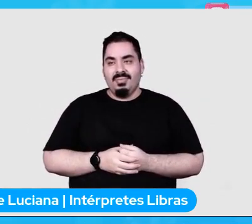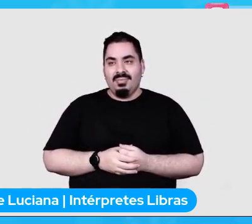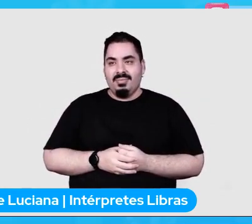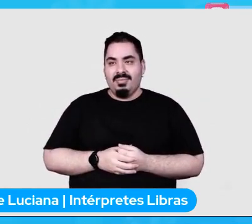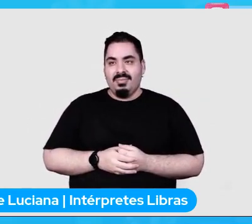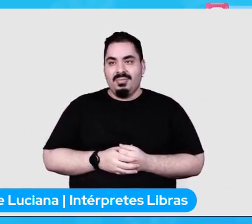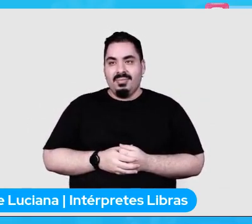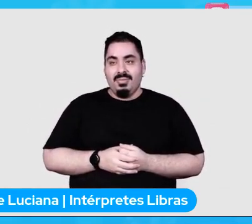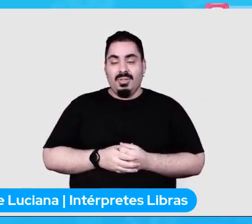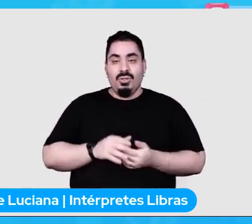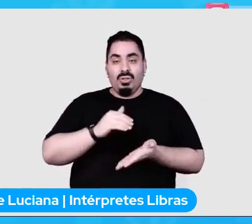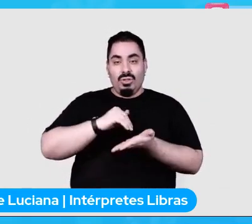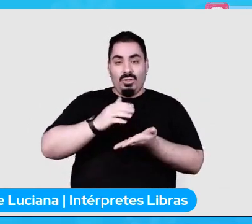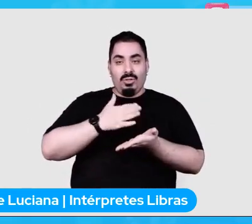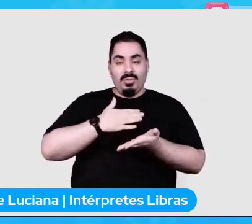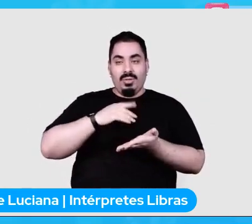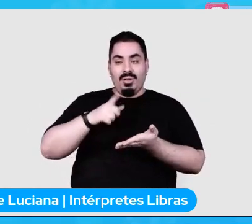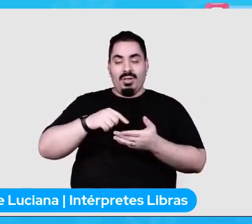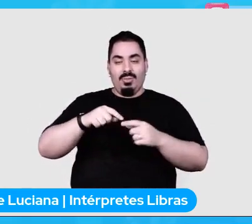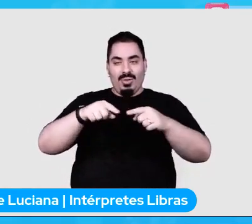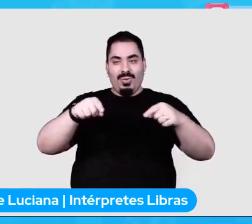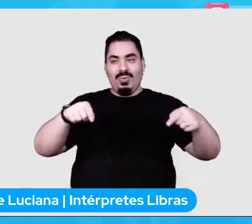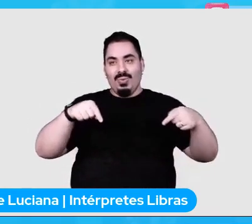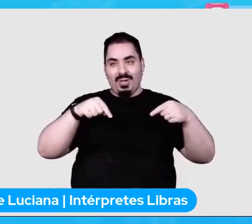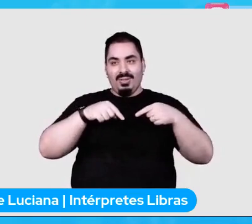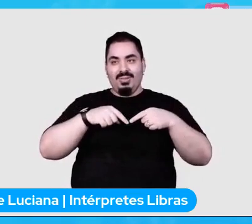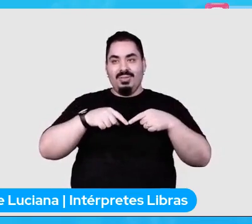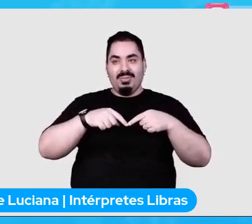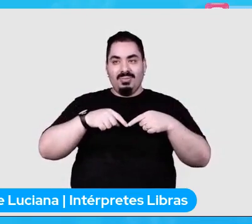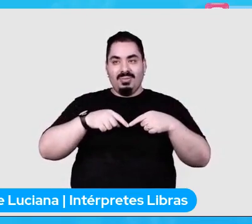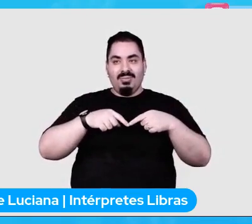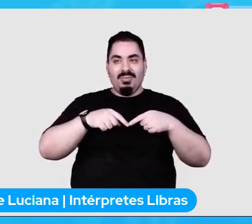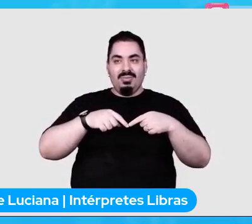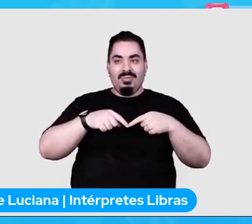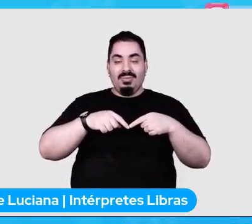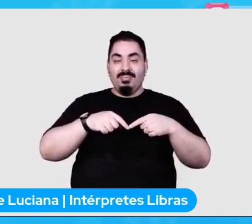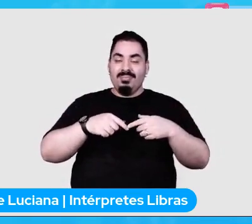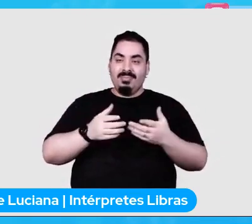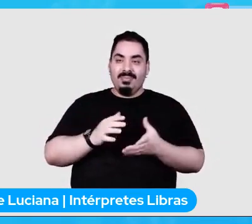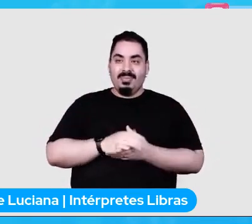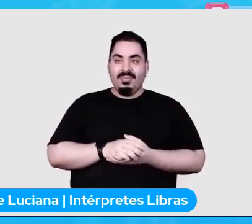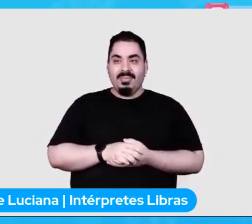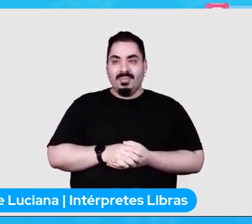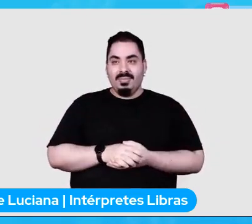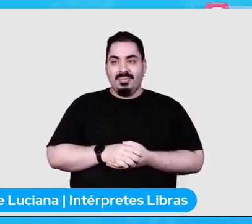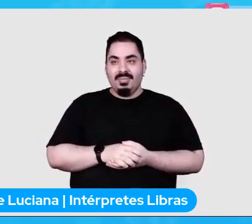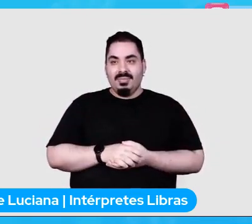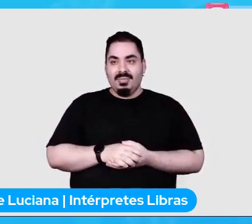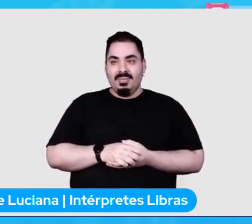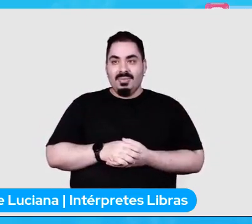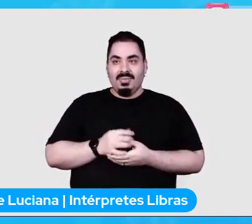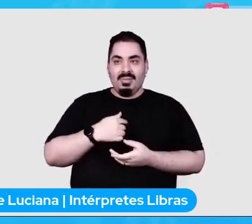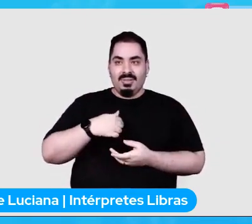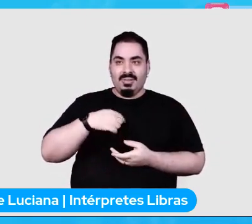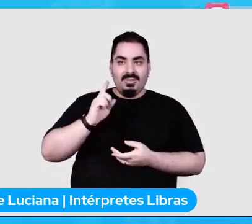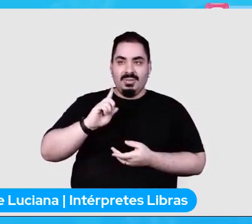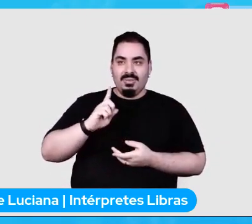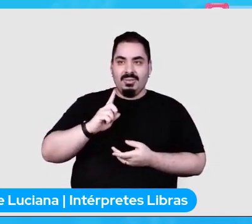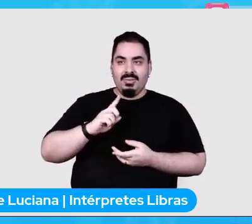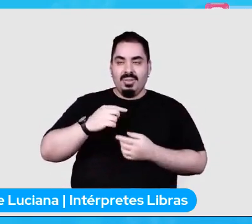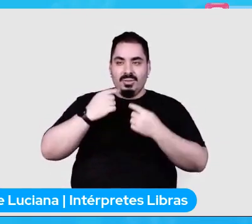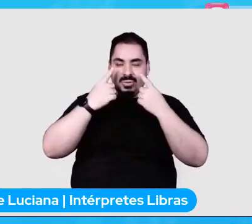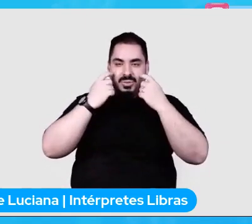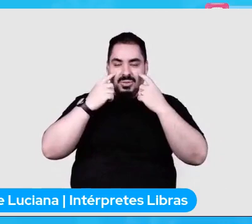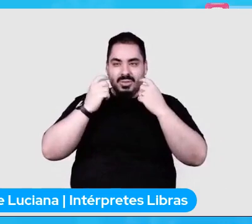e meu quarto é o escritório infelizmente eu não sou nem eu não sou o chorão que eu estou ali na praia mas estou na quarta mesmo